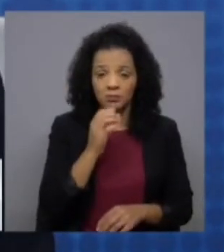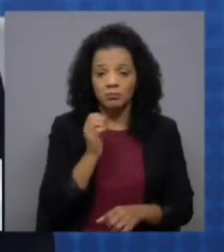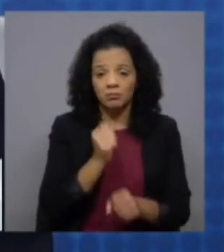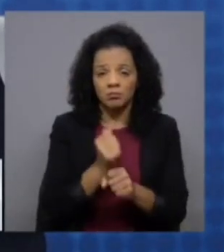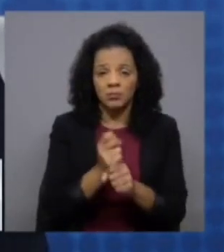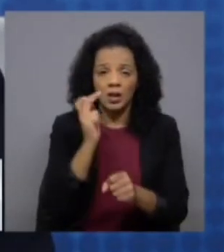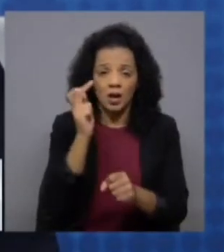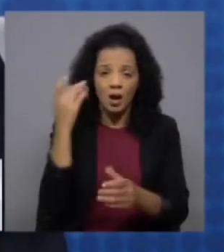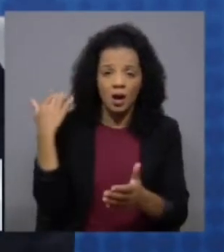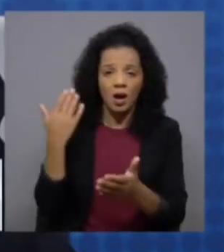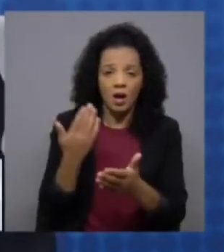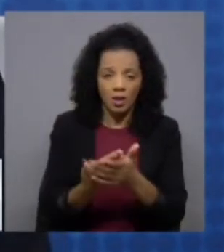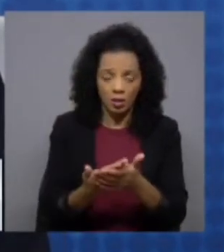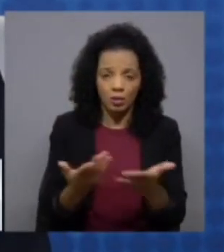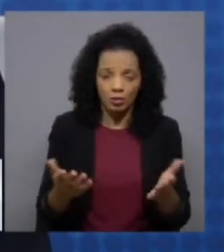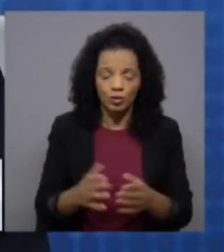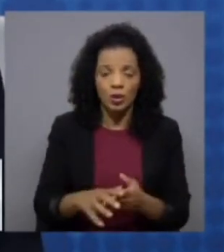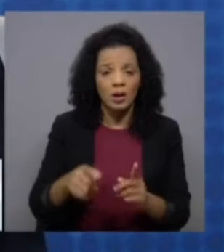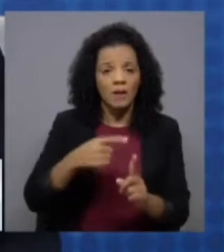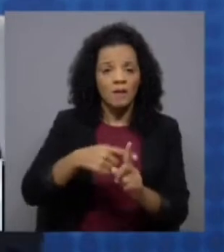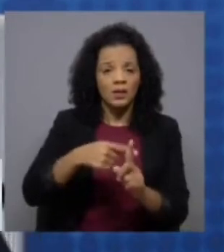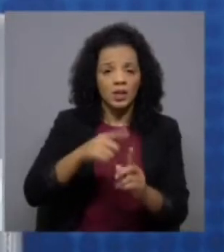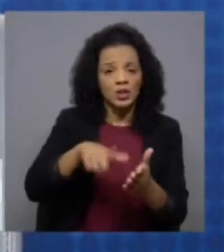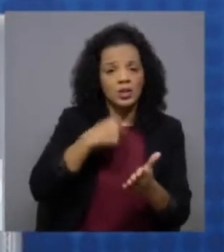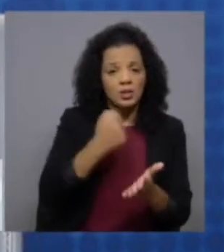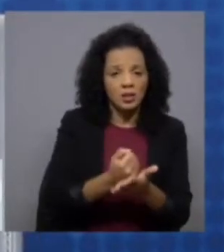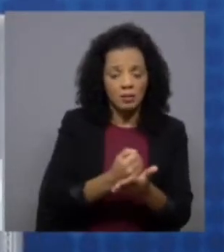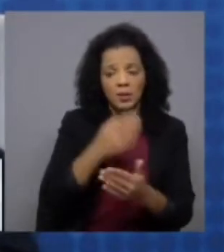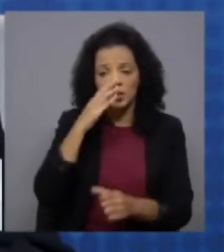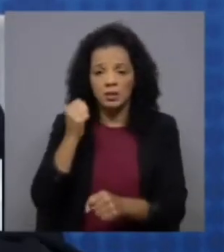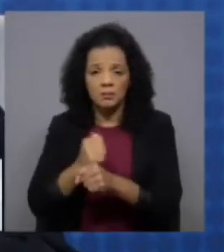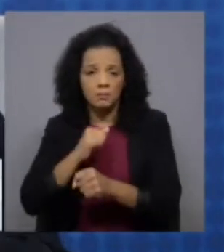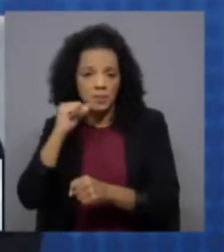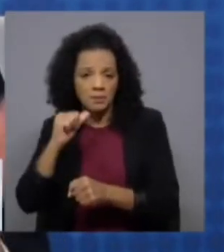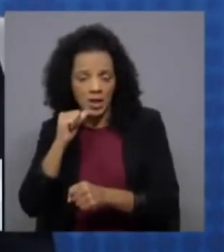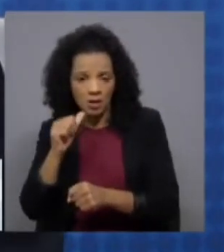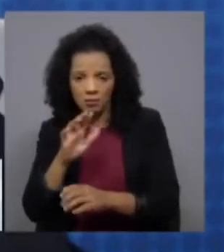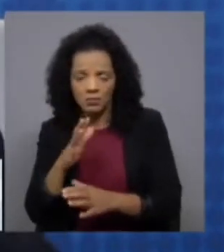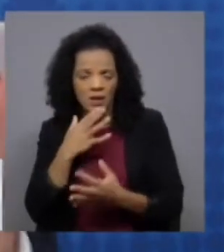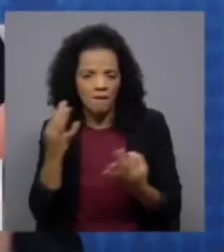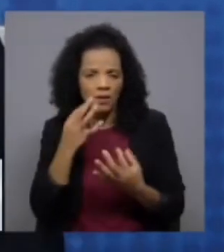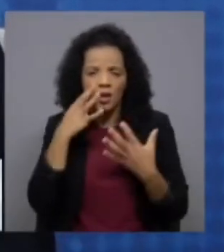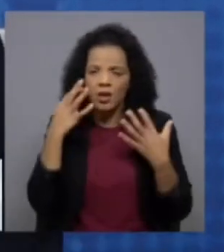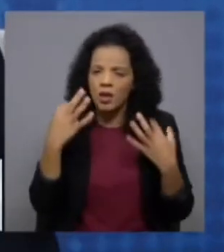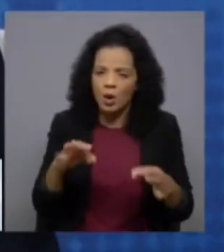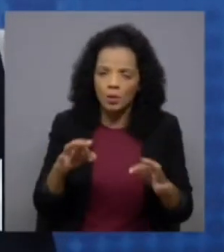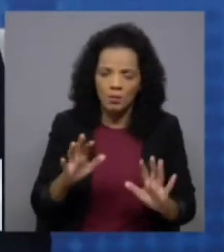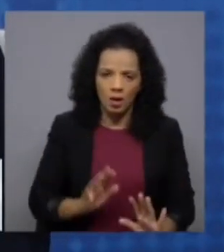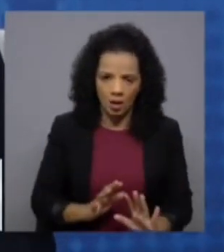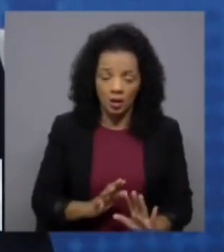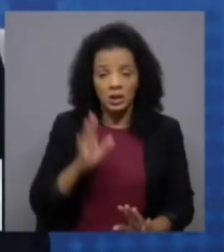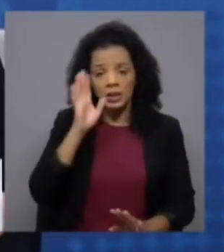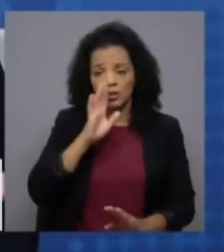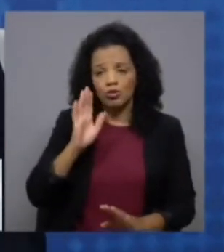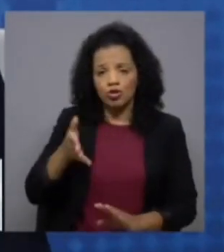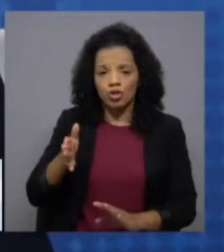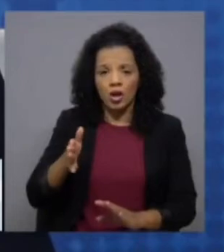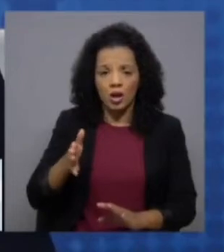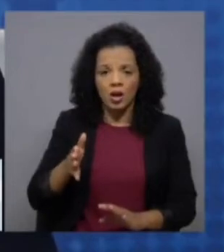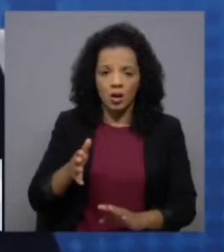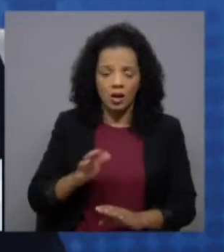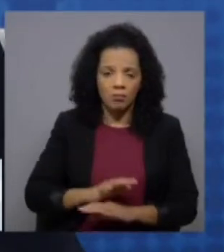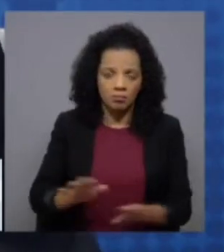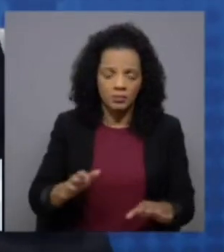uns anos leva sempre vantagem sobre quem ainda não está no cargo isto é normal é dos livros e portanto eu não me custa acreditar